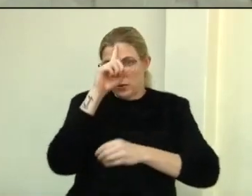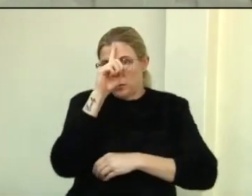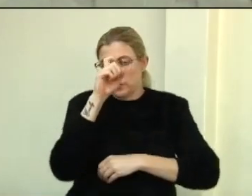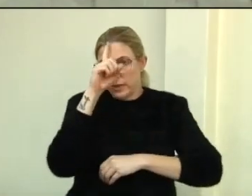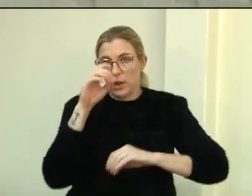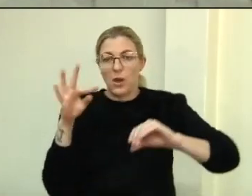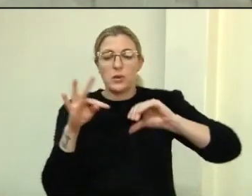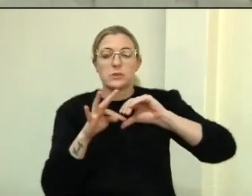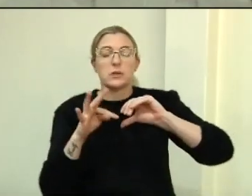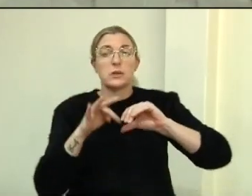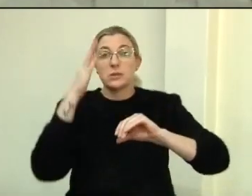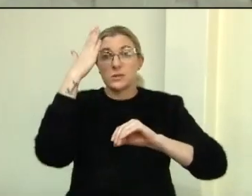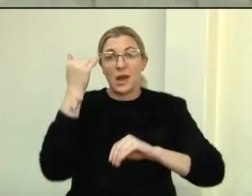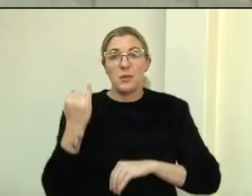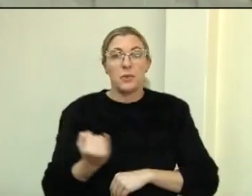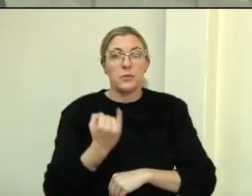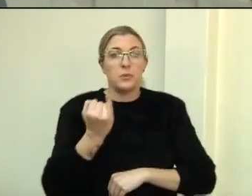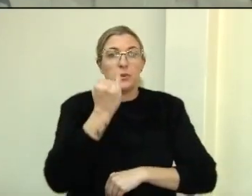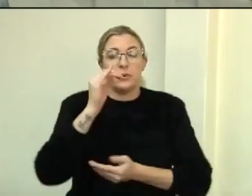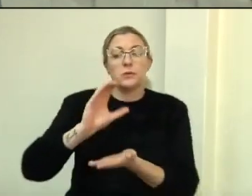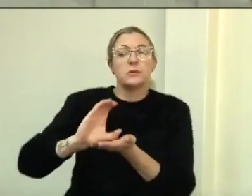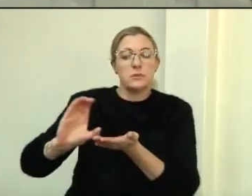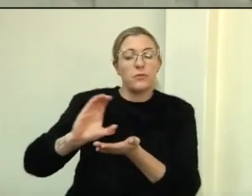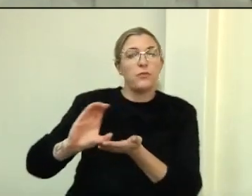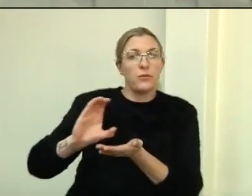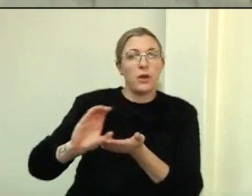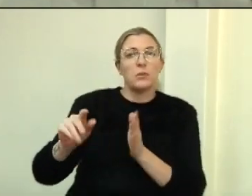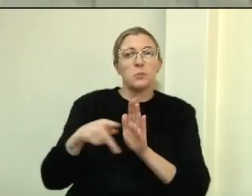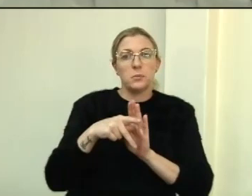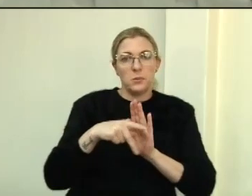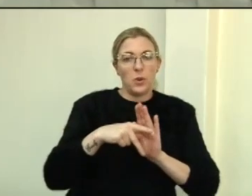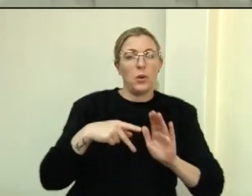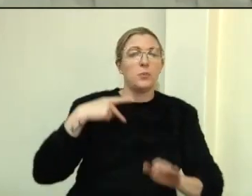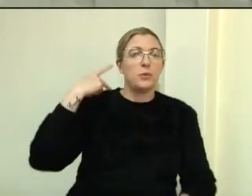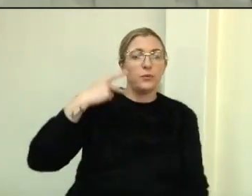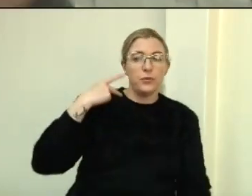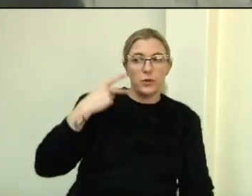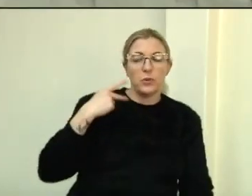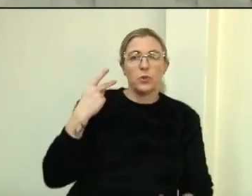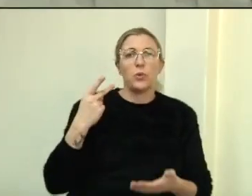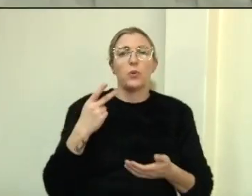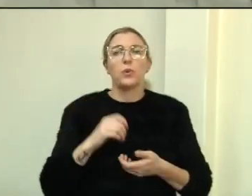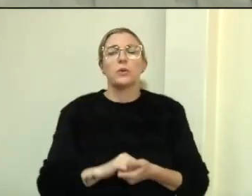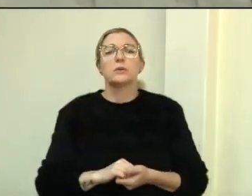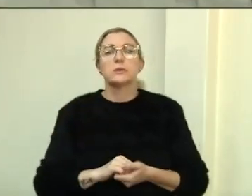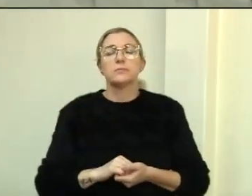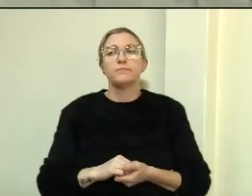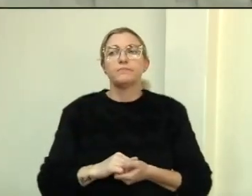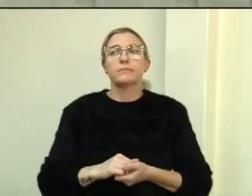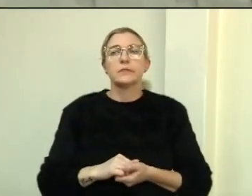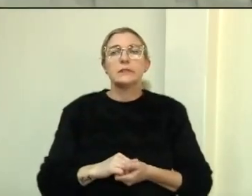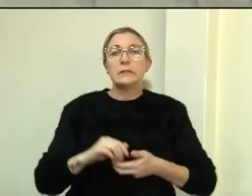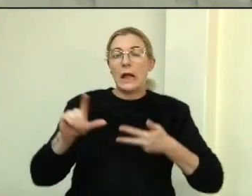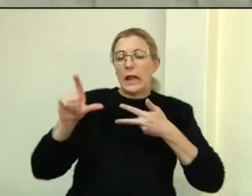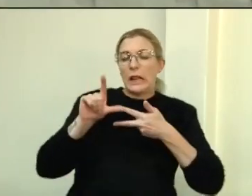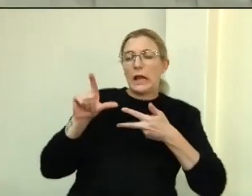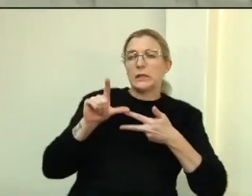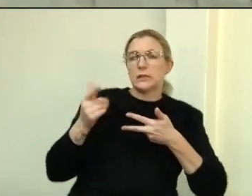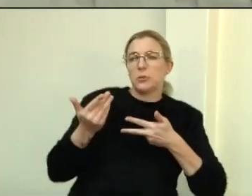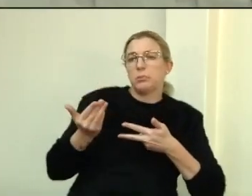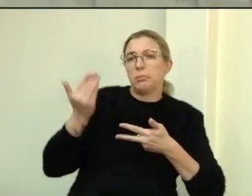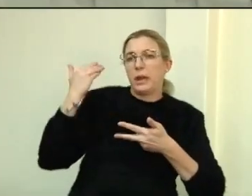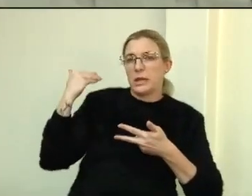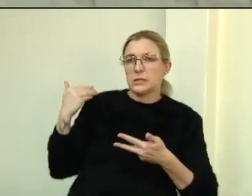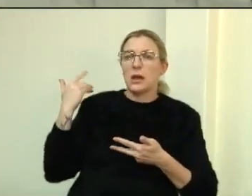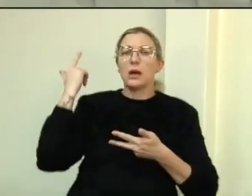repasses de emendas impositivas. Projeto esse que tivemos a honra de estar aqui junto na última legislatura, onde conseguimos instalar